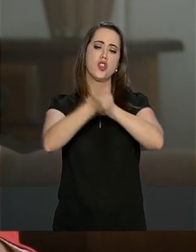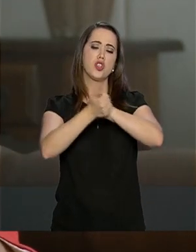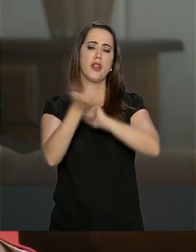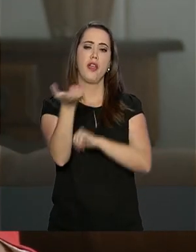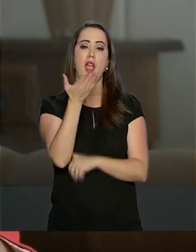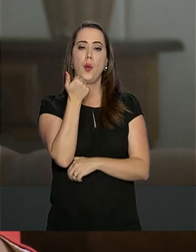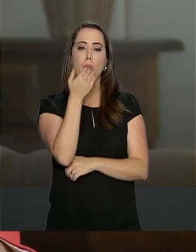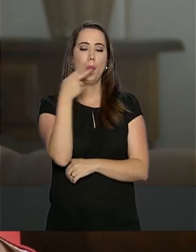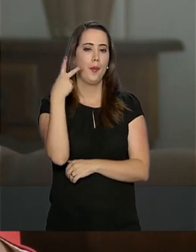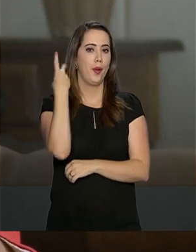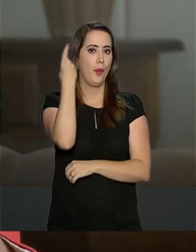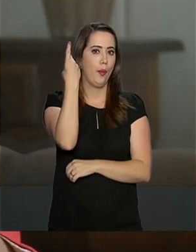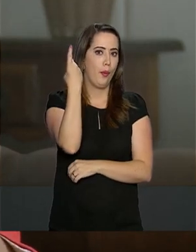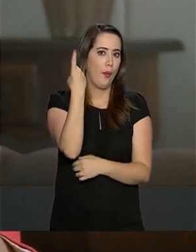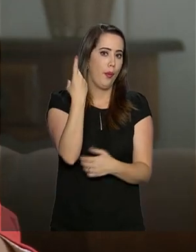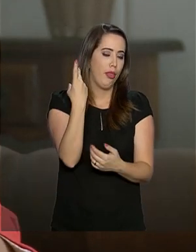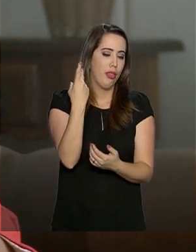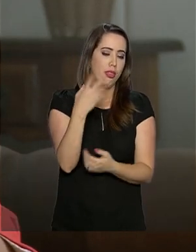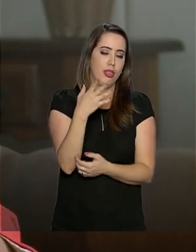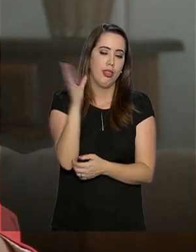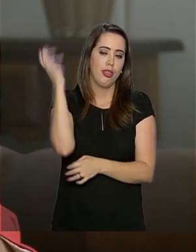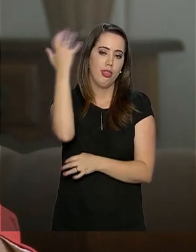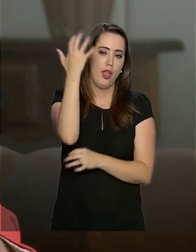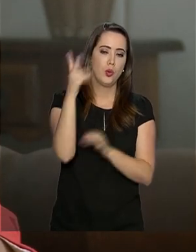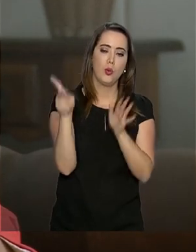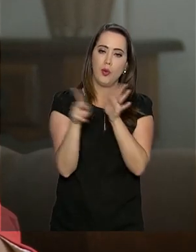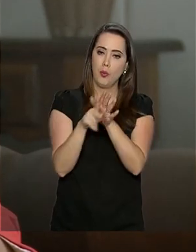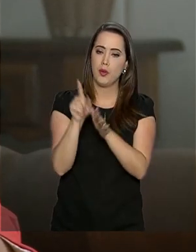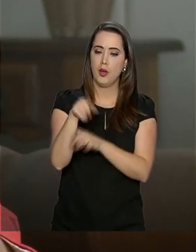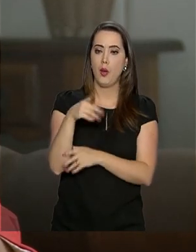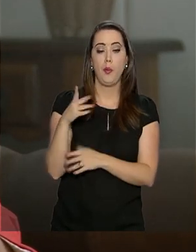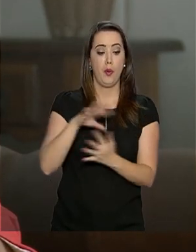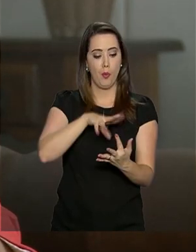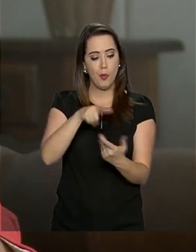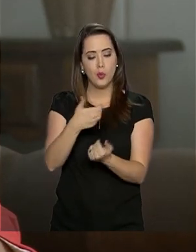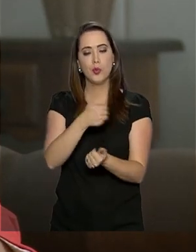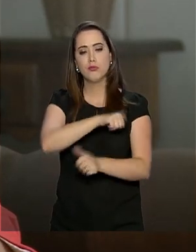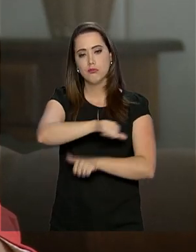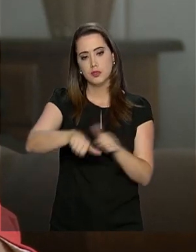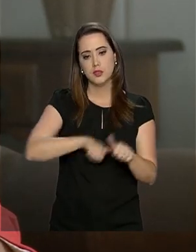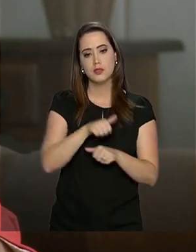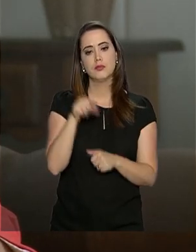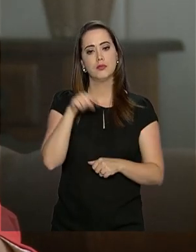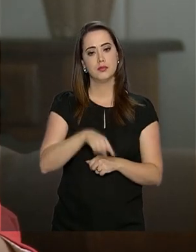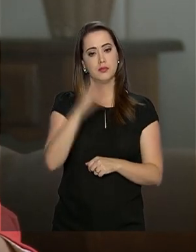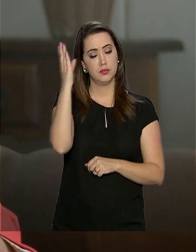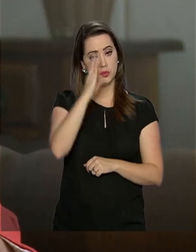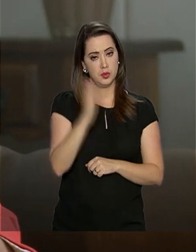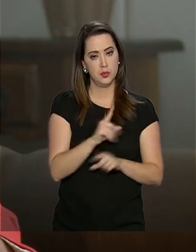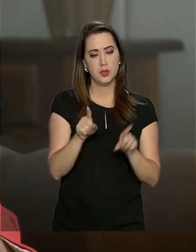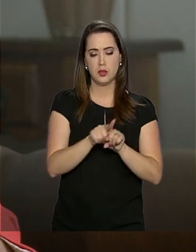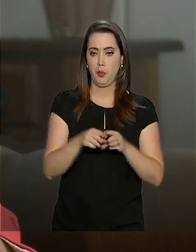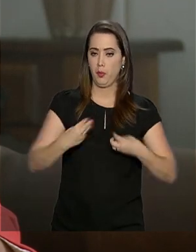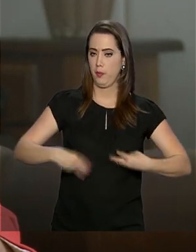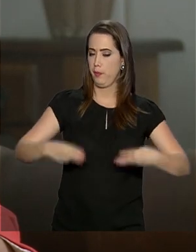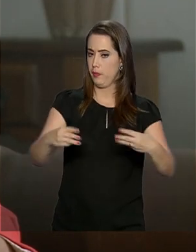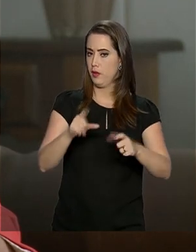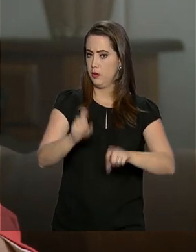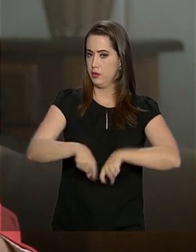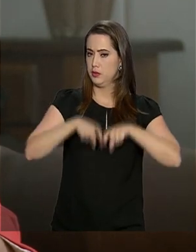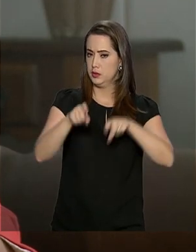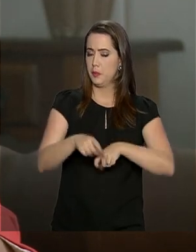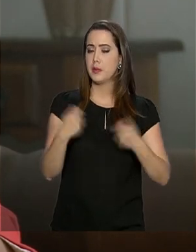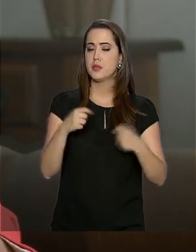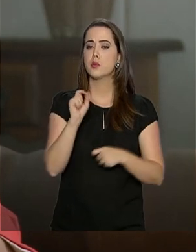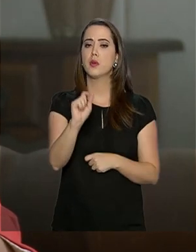coisas naturais, então eu acho que isso é uma tendência mundial e não é diferente aqui no nosso país. E o Ministério da Agricultura, ele